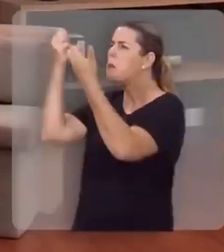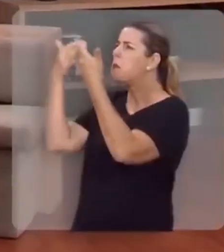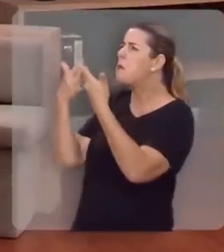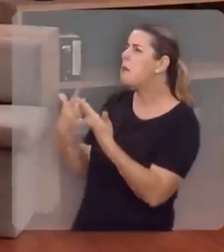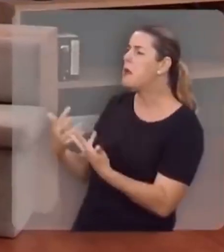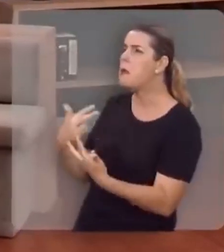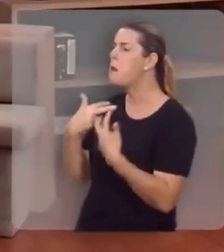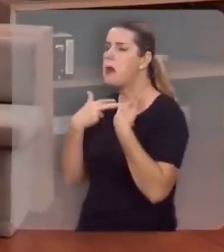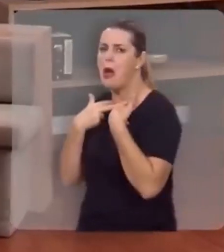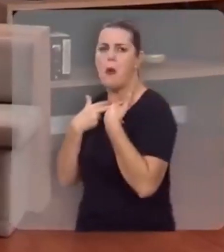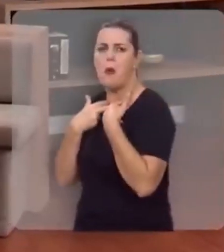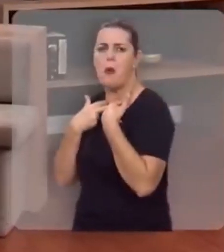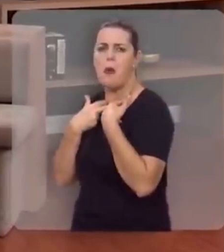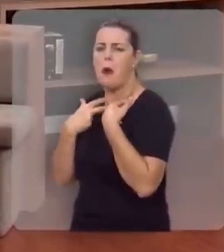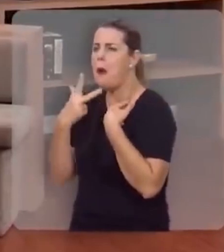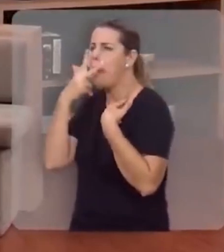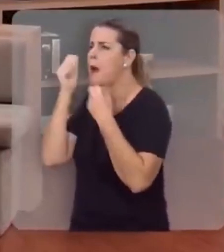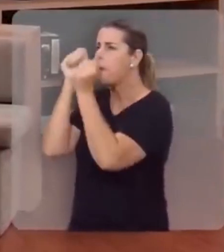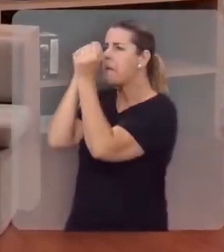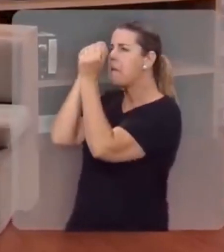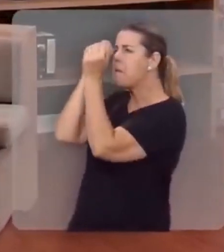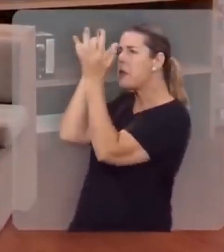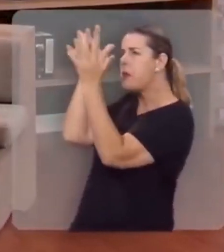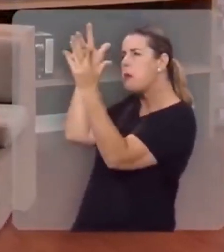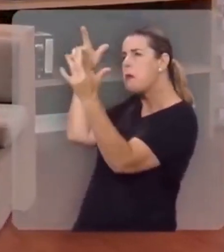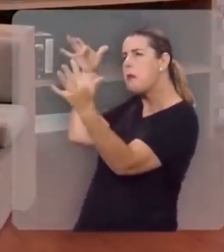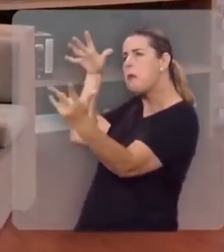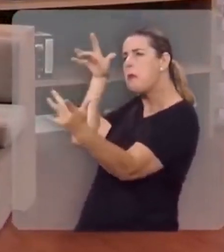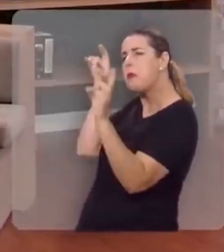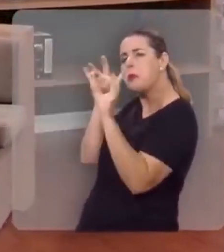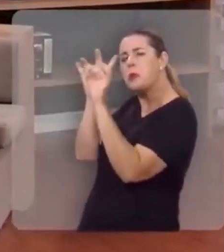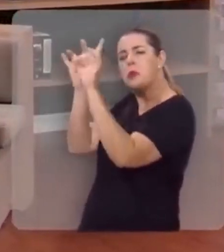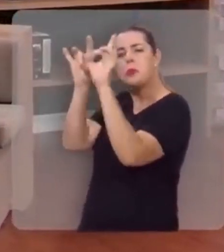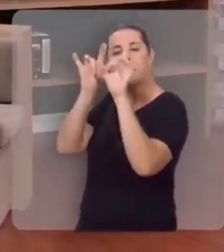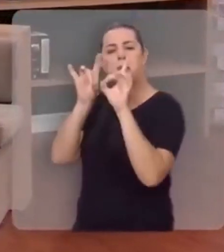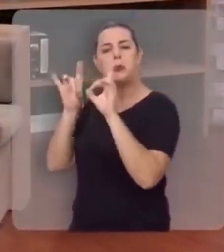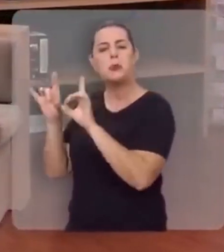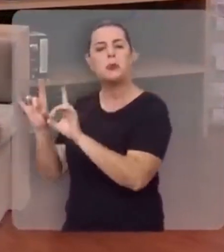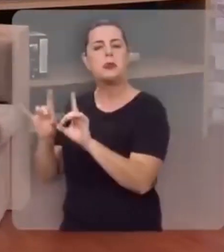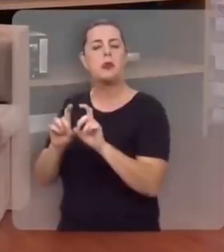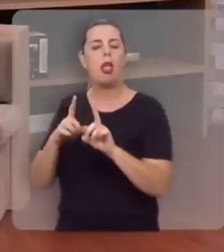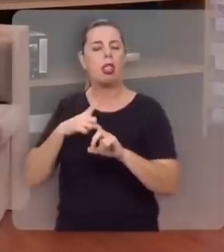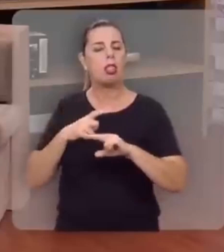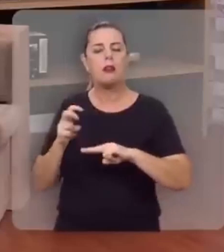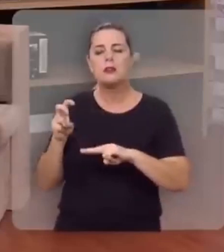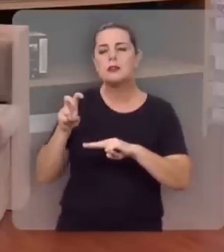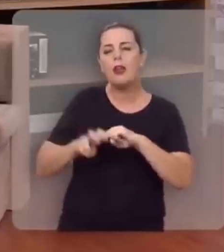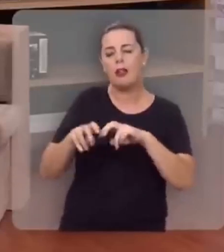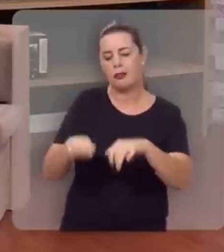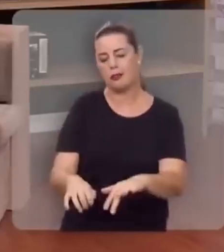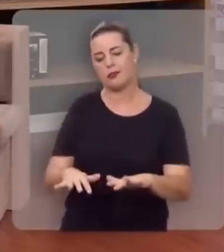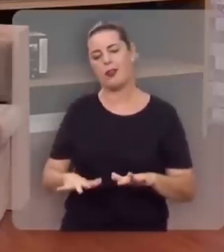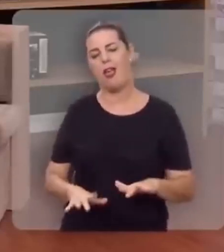descrever este alguém, era semelhante ao brilho de pedras preciosas. E este alguém que está assentado no